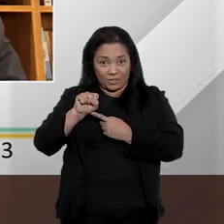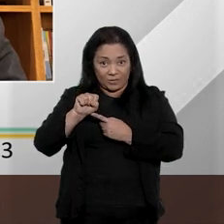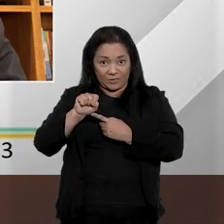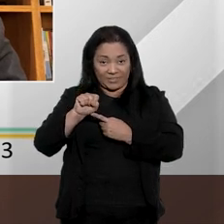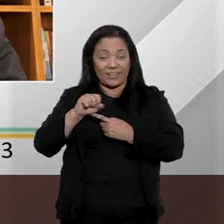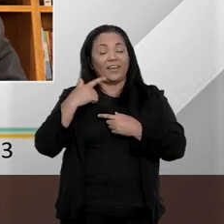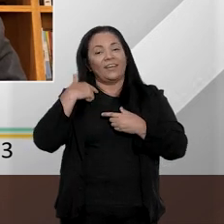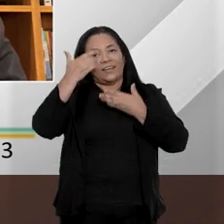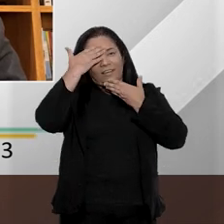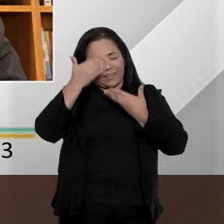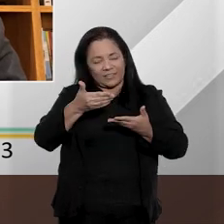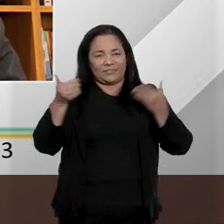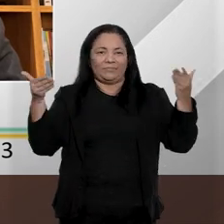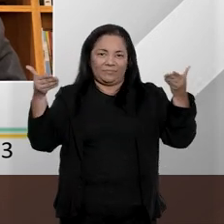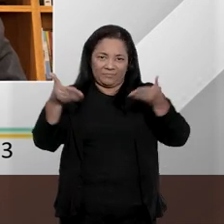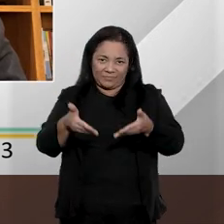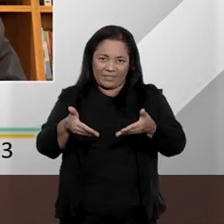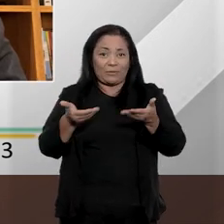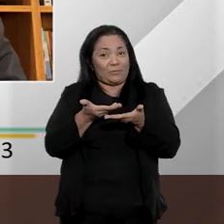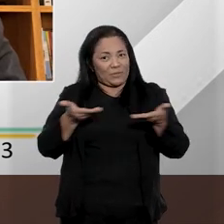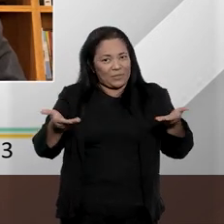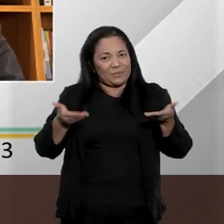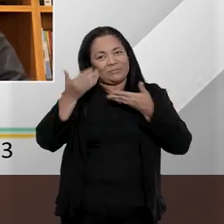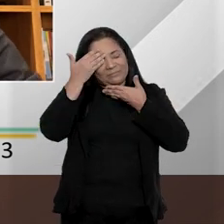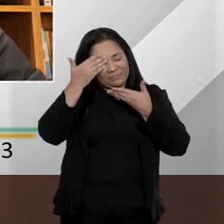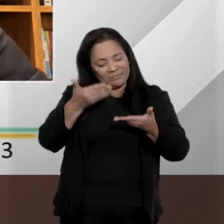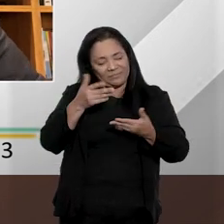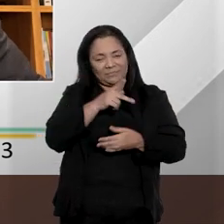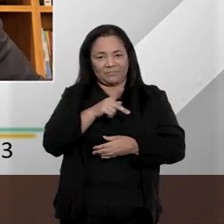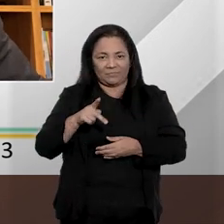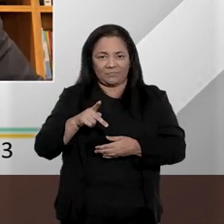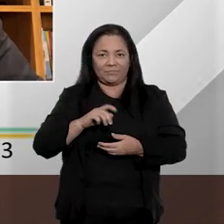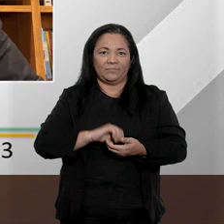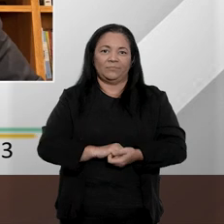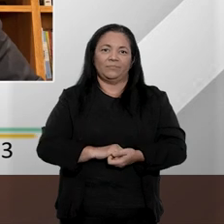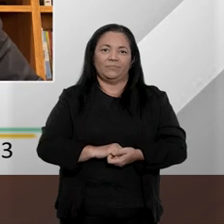agradeço também a participação no Entender Direito. Muito obrigada, professor.